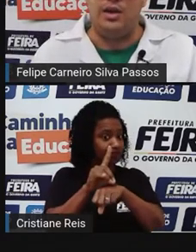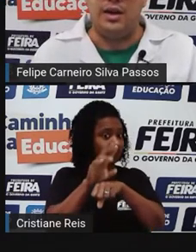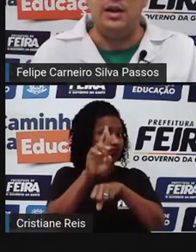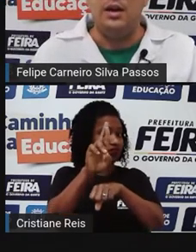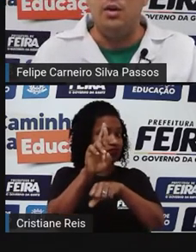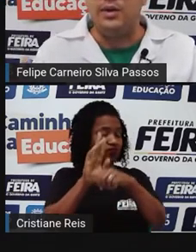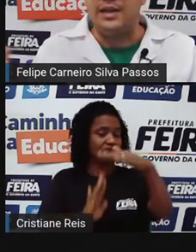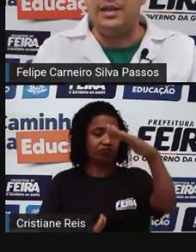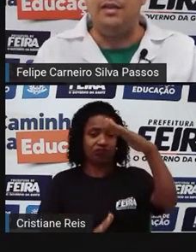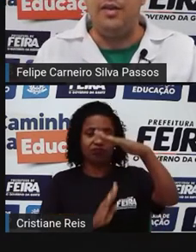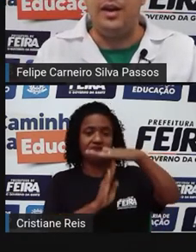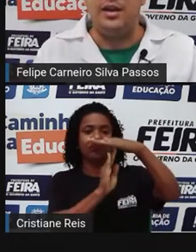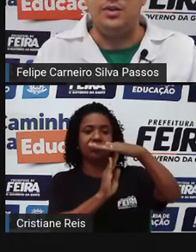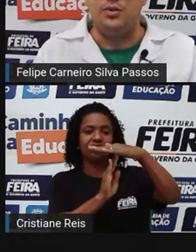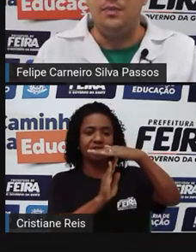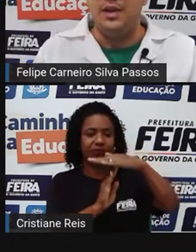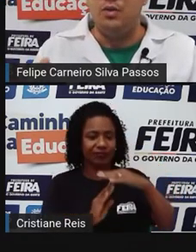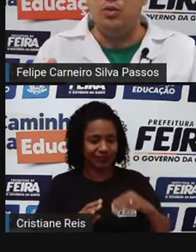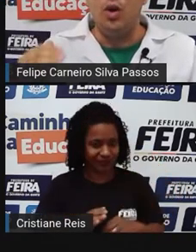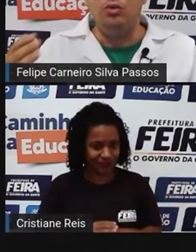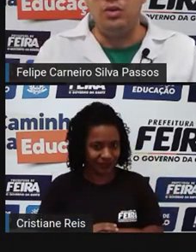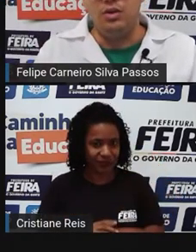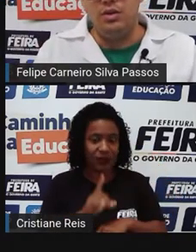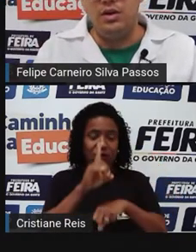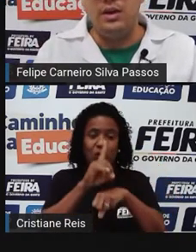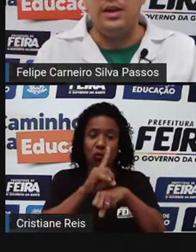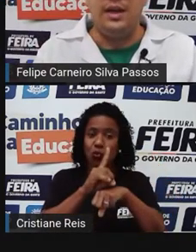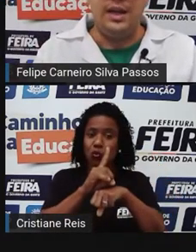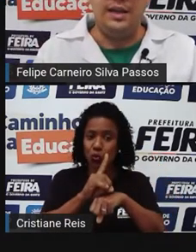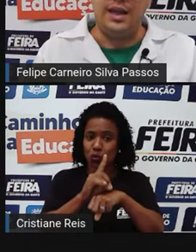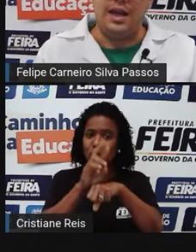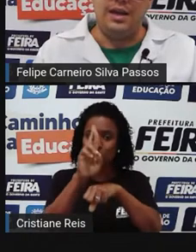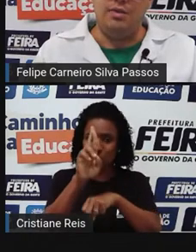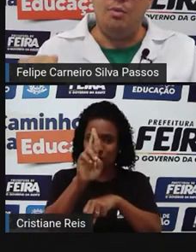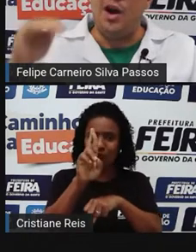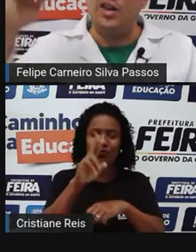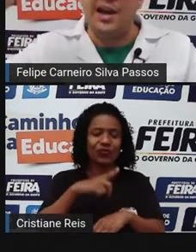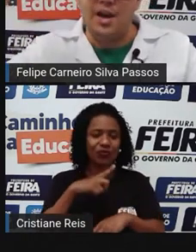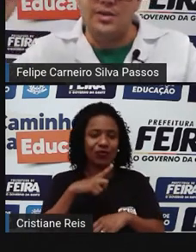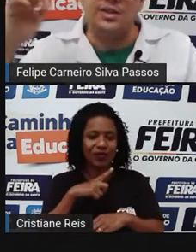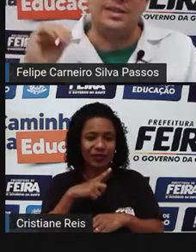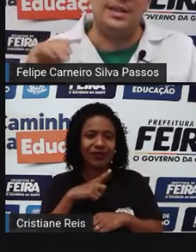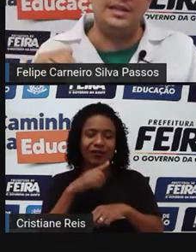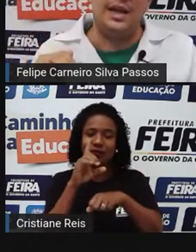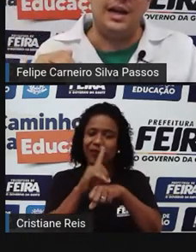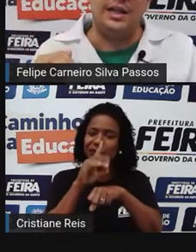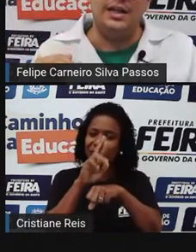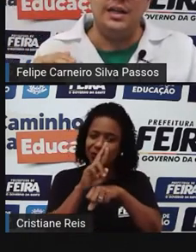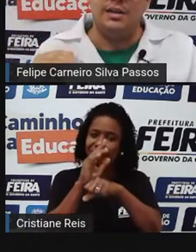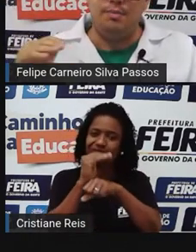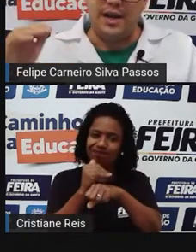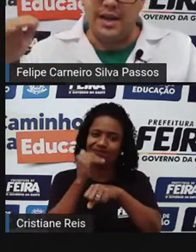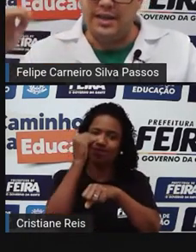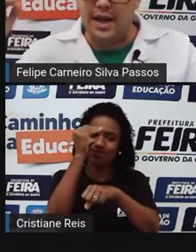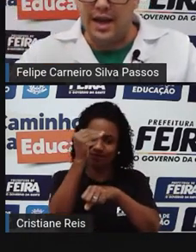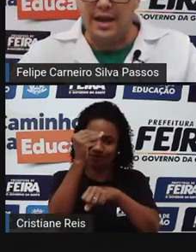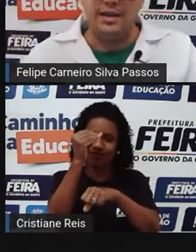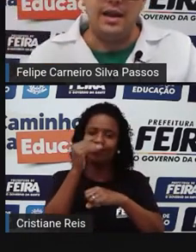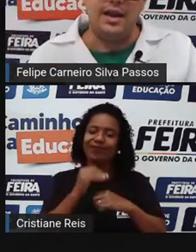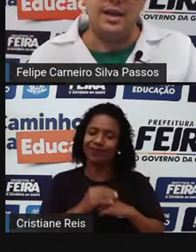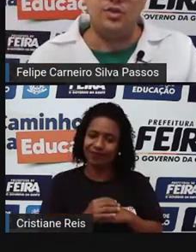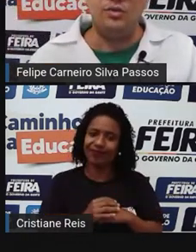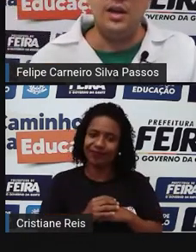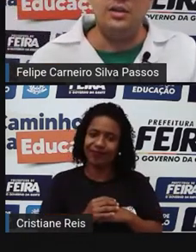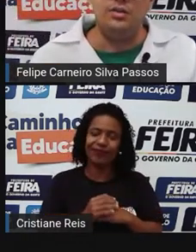acadêmica. O que é significa isso? O doutor tem o maior degrauzinho da escada para quem está